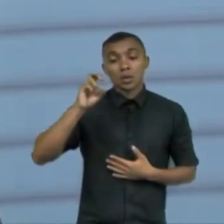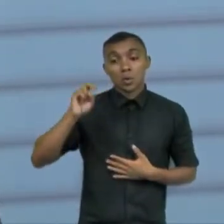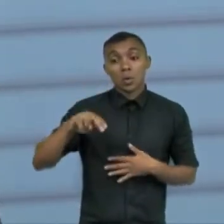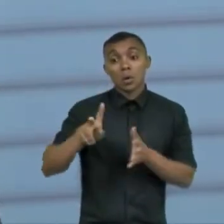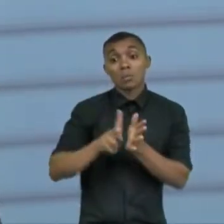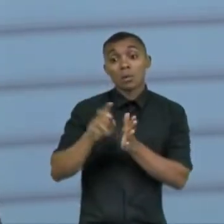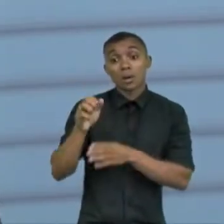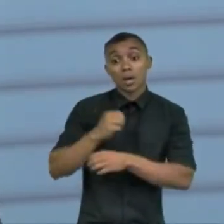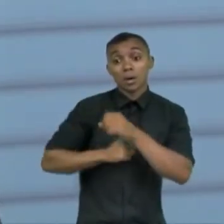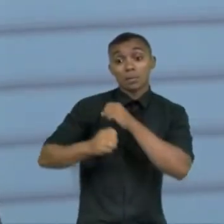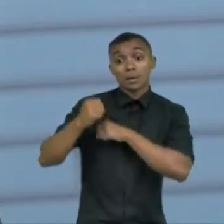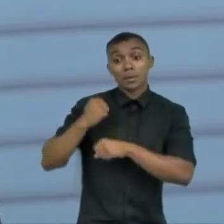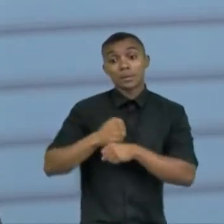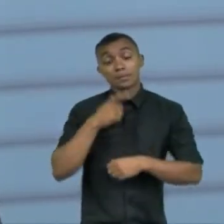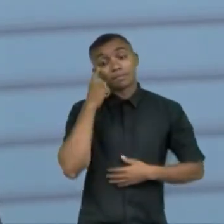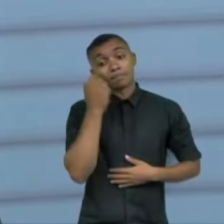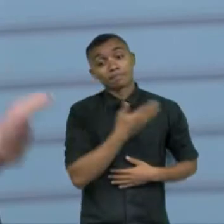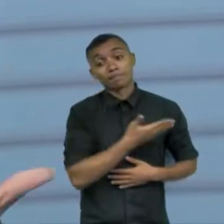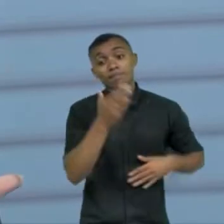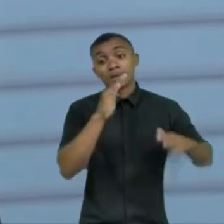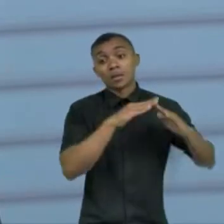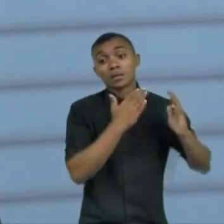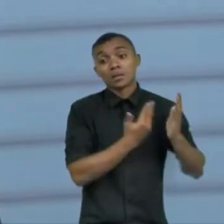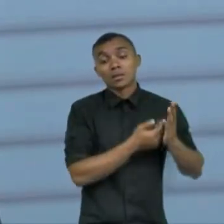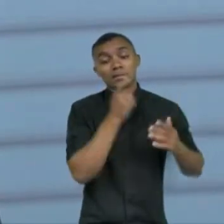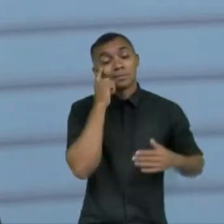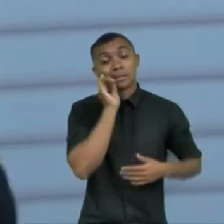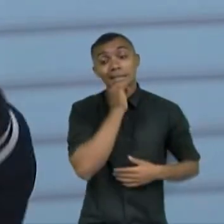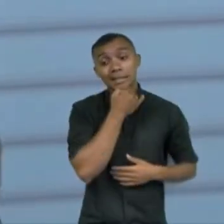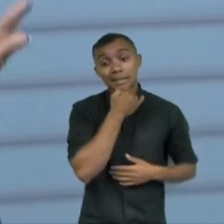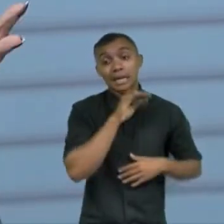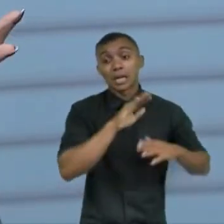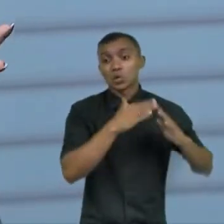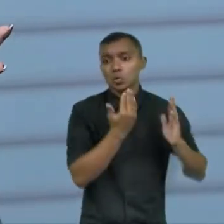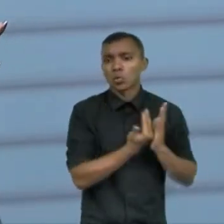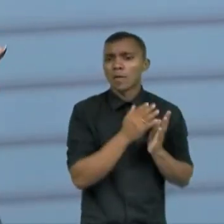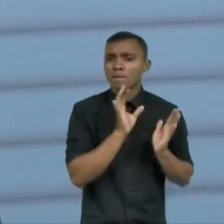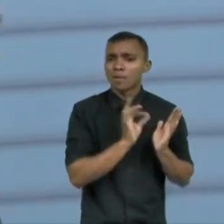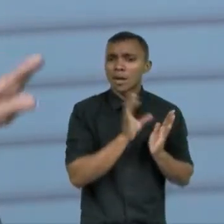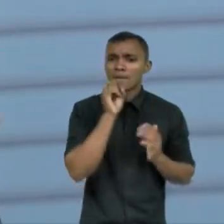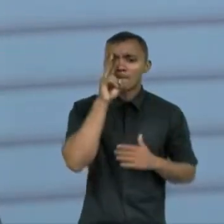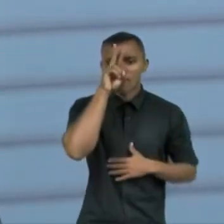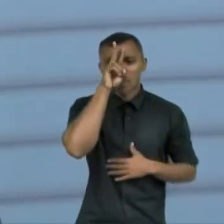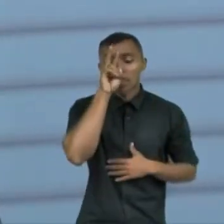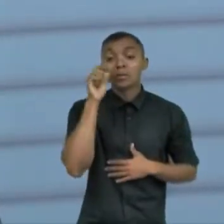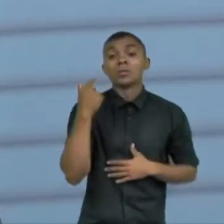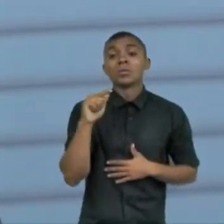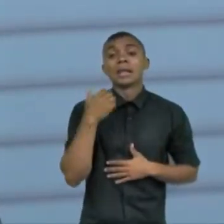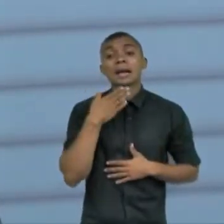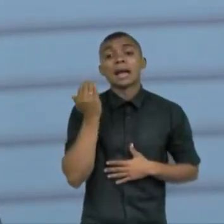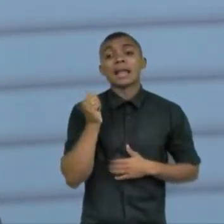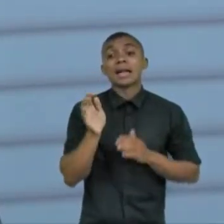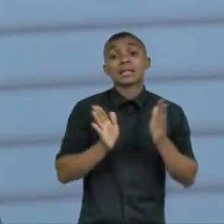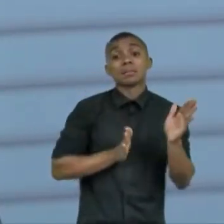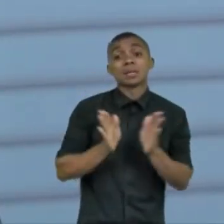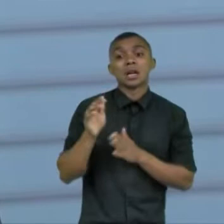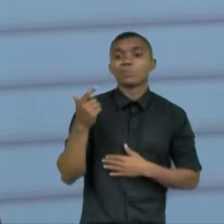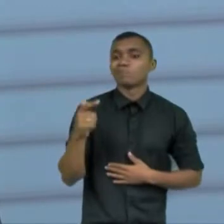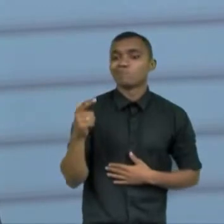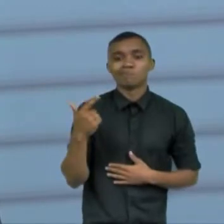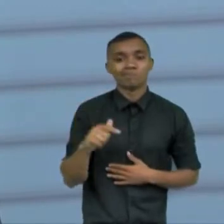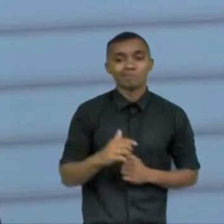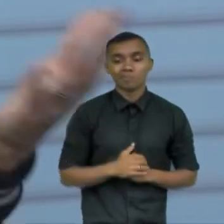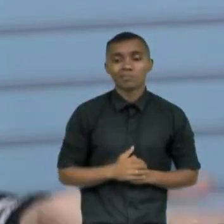passado e as escolas infelizmente escolas de grande porte não tinham acessibilidade foram autuadas